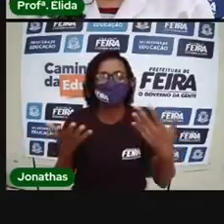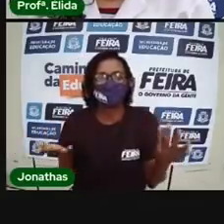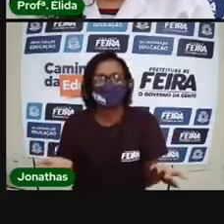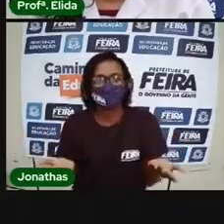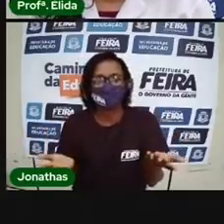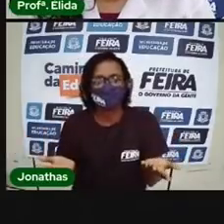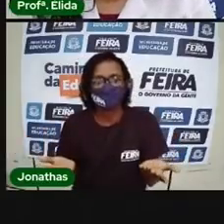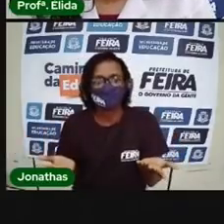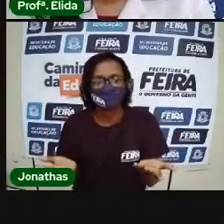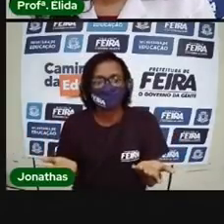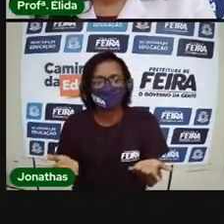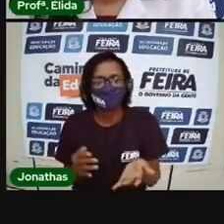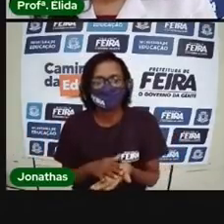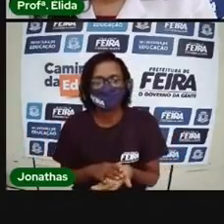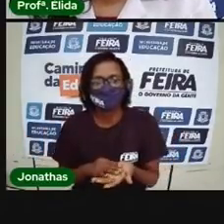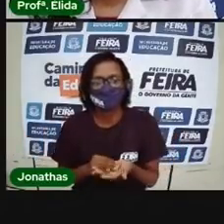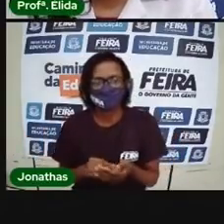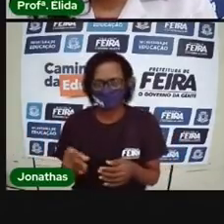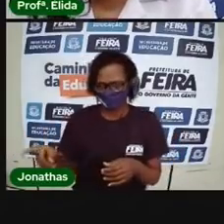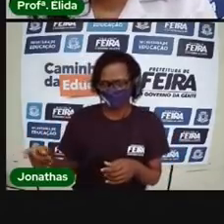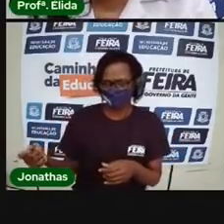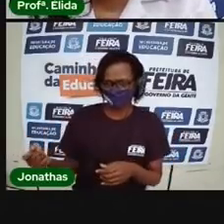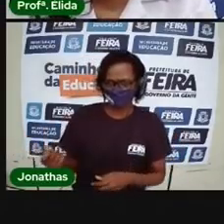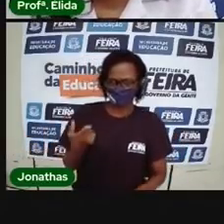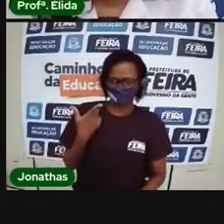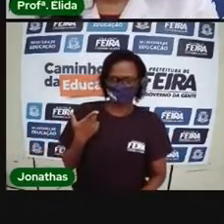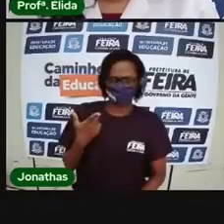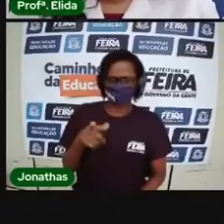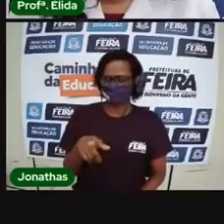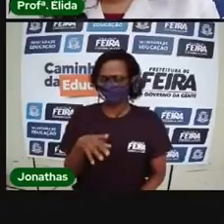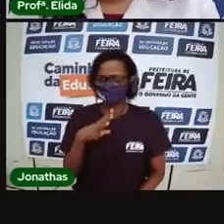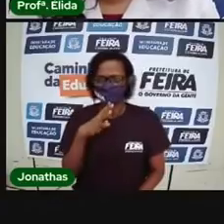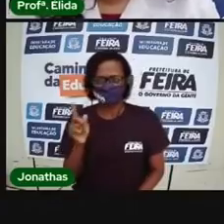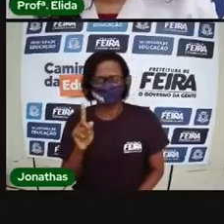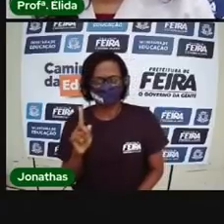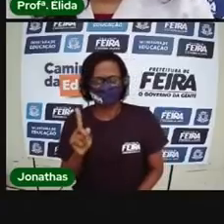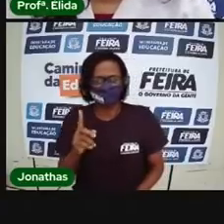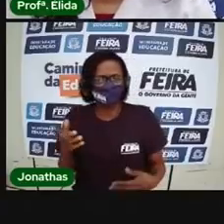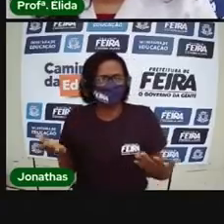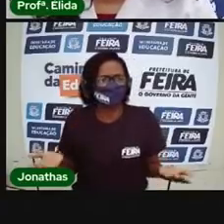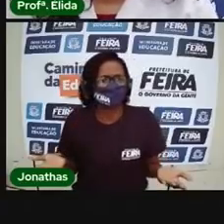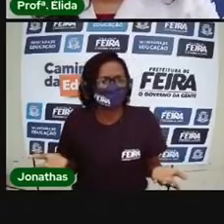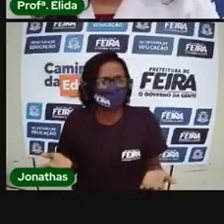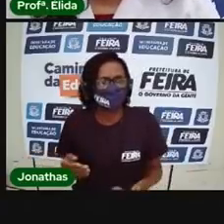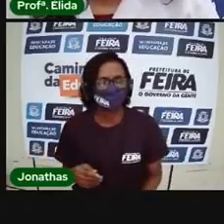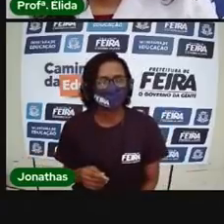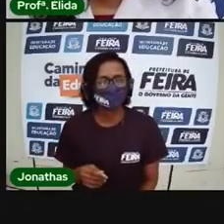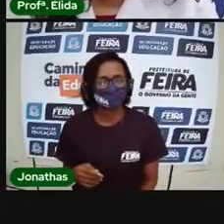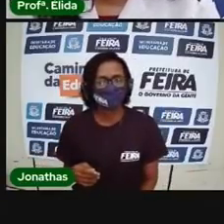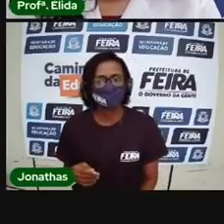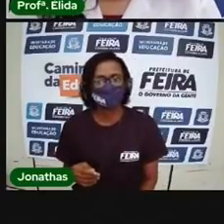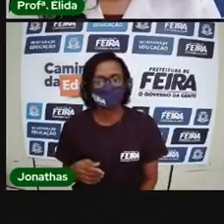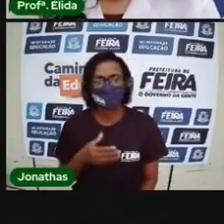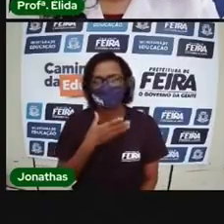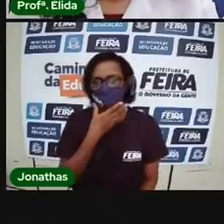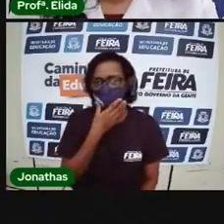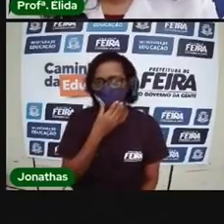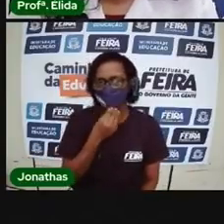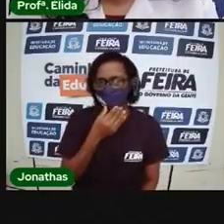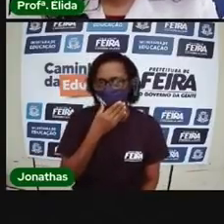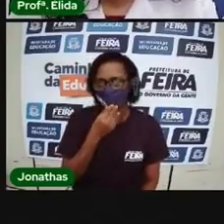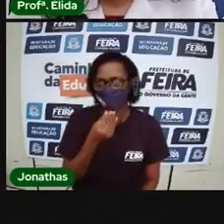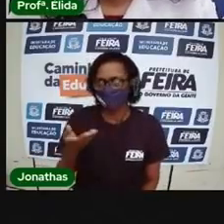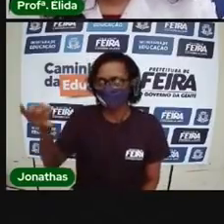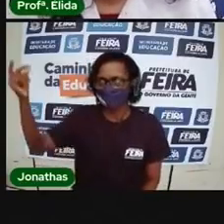Pró, que negócio estranho é esse aí? Bom, o homem saiu das